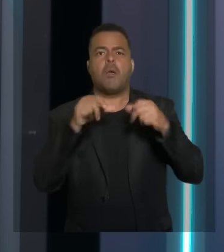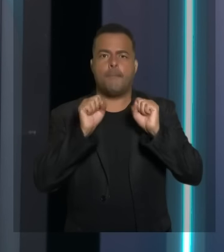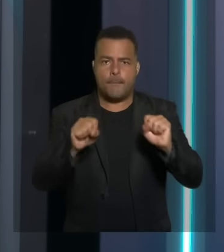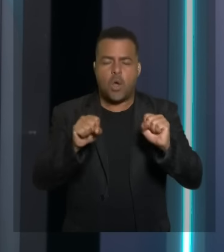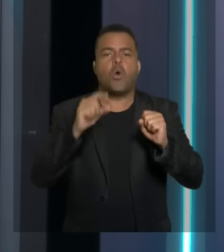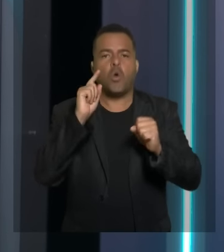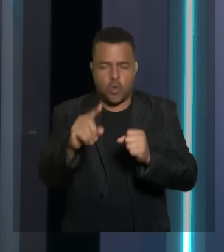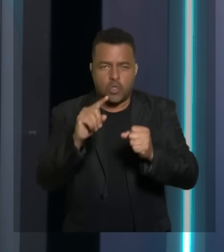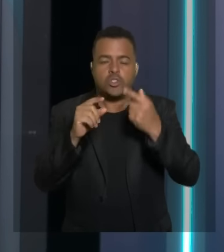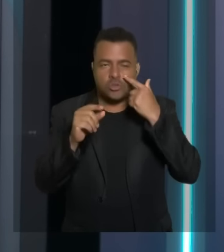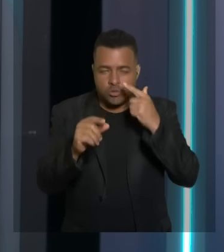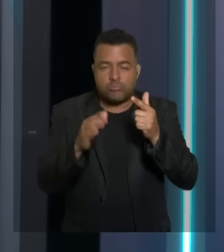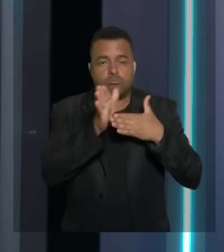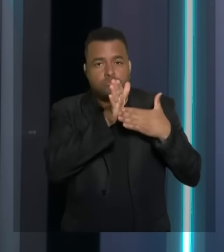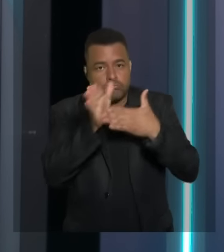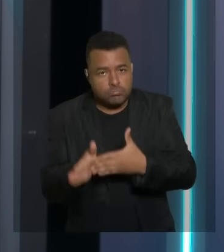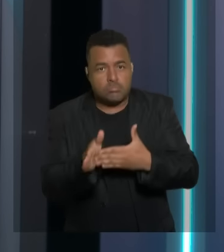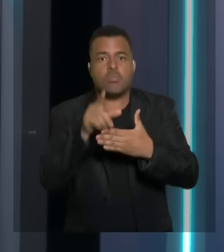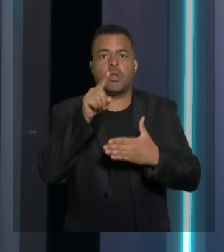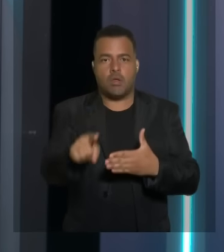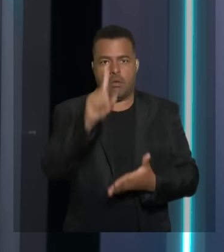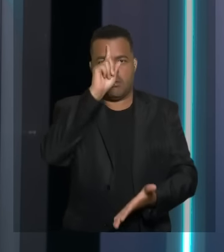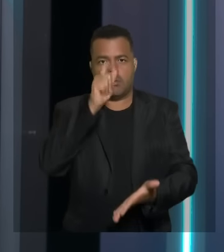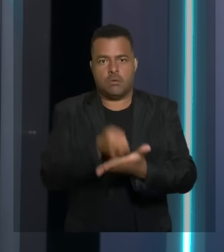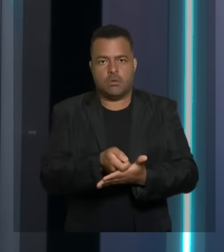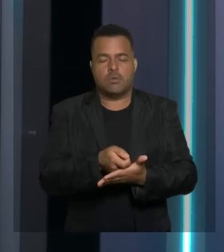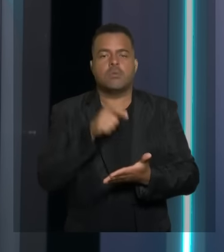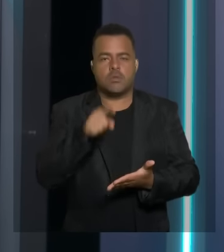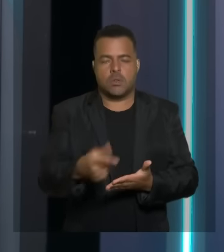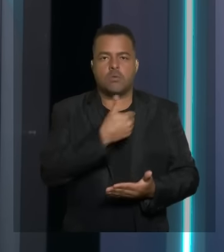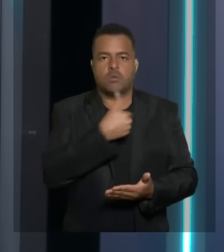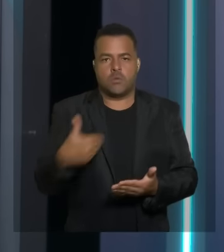autorização da justiça para que a gente de fato que a gente redes Obrigado.